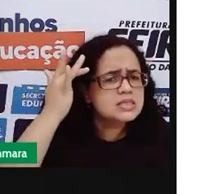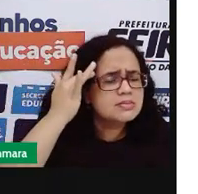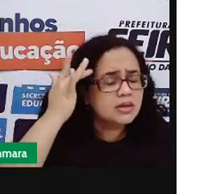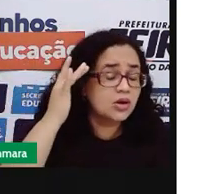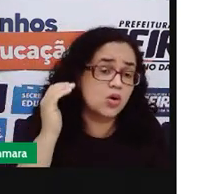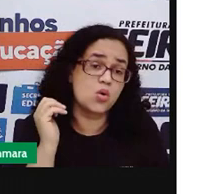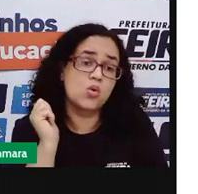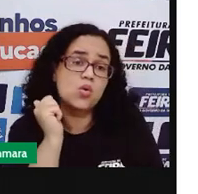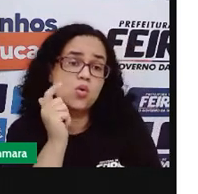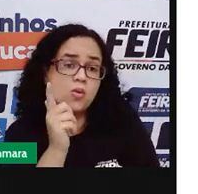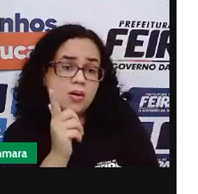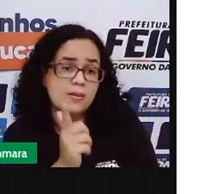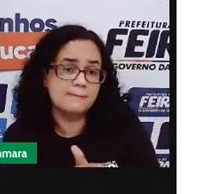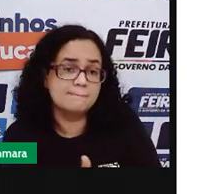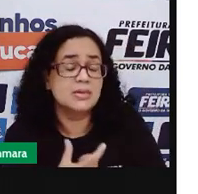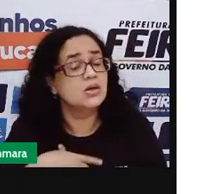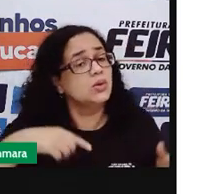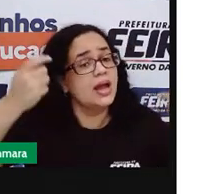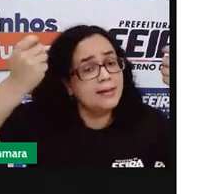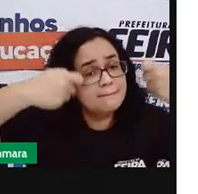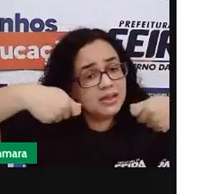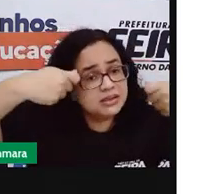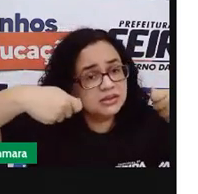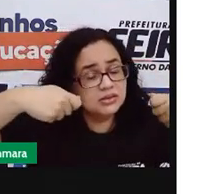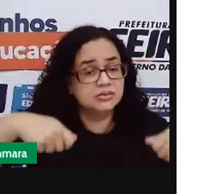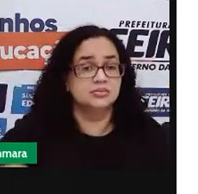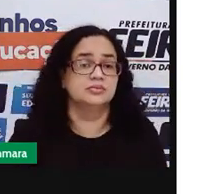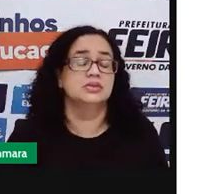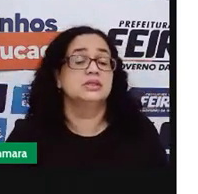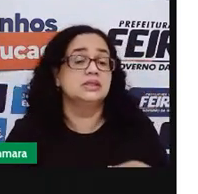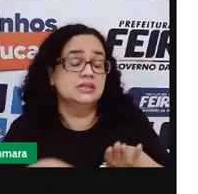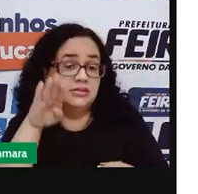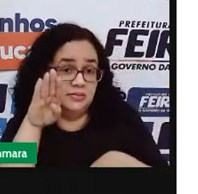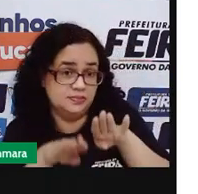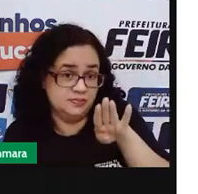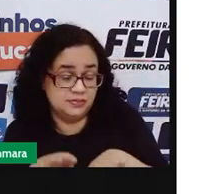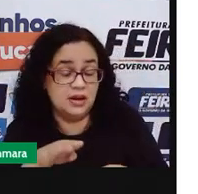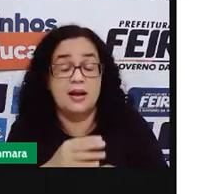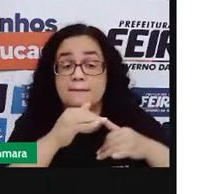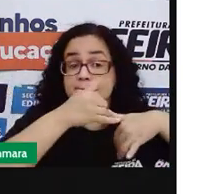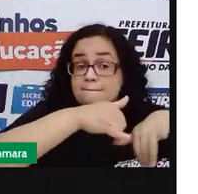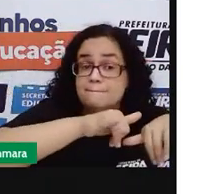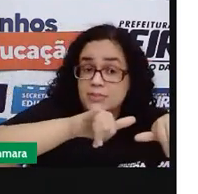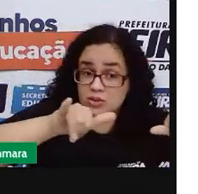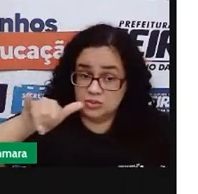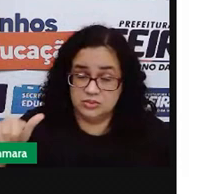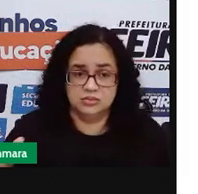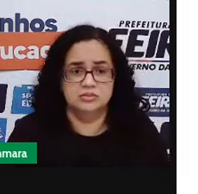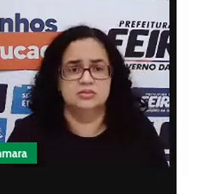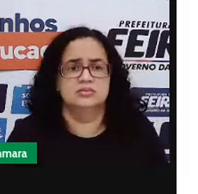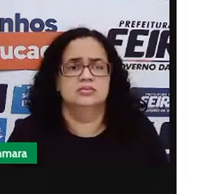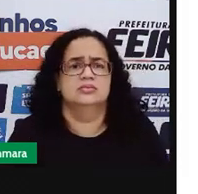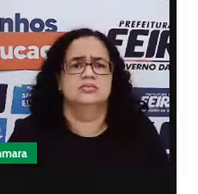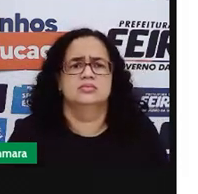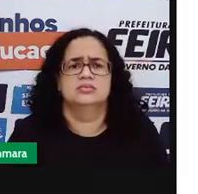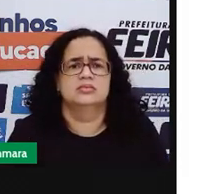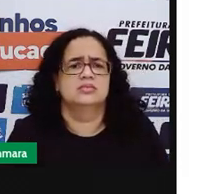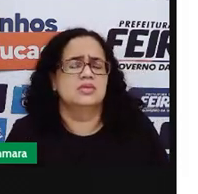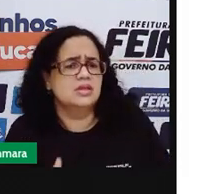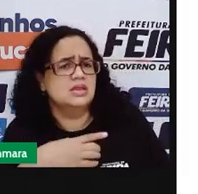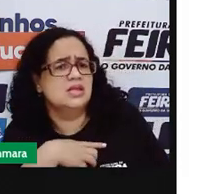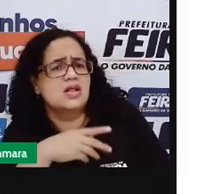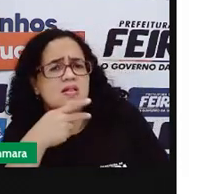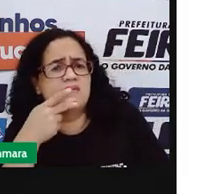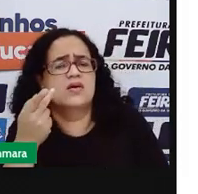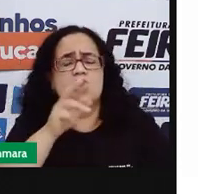consumir apenas aquilo que é necessário. E muitas das vezes as propagandas não mostram para a gente